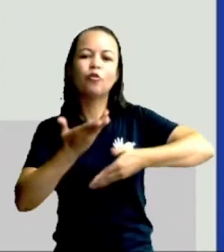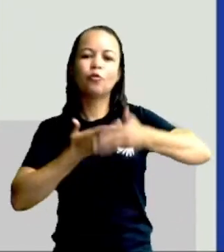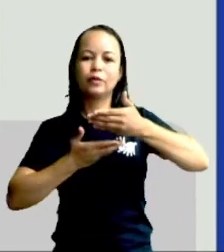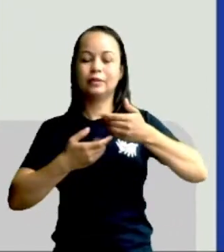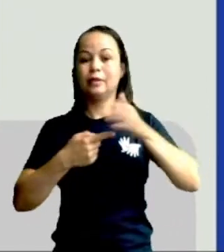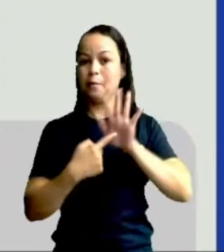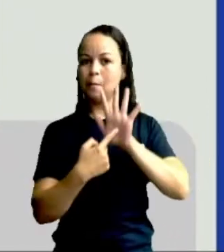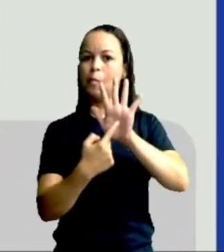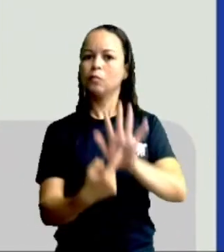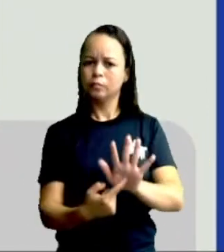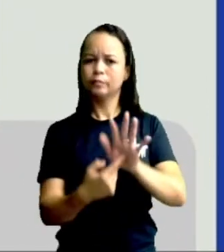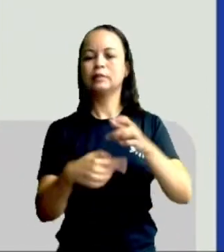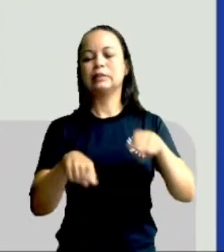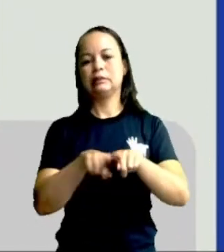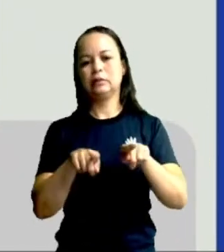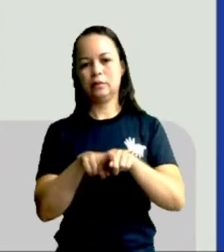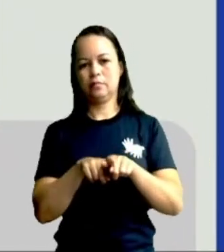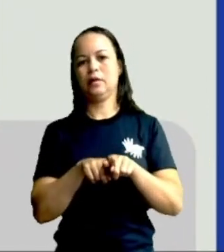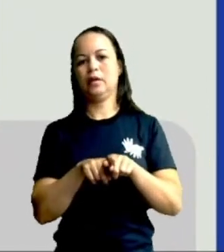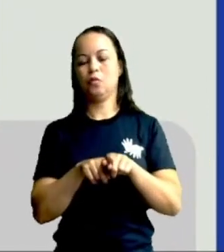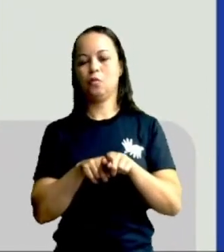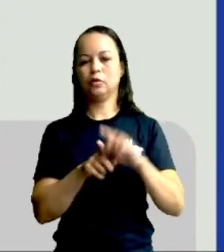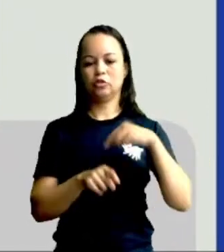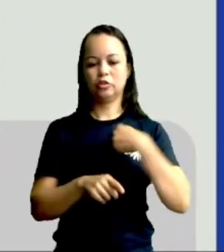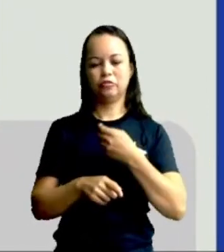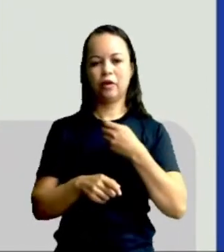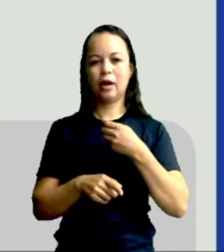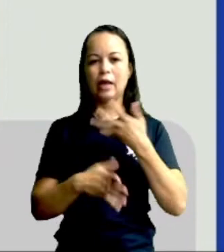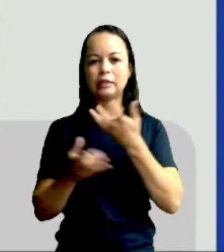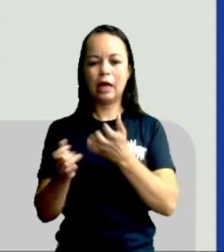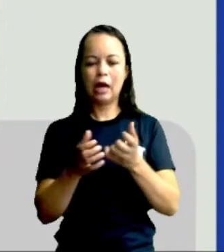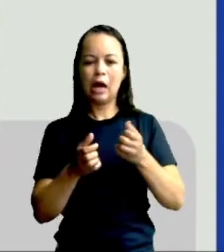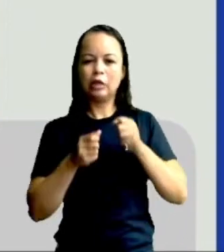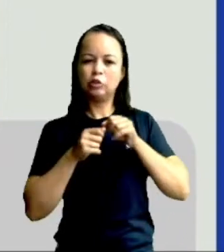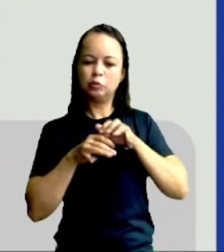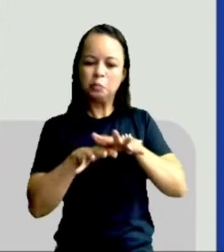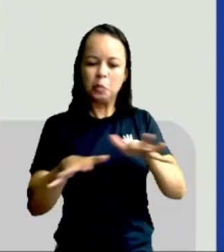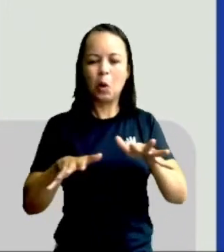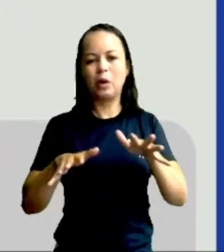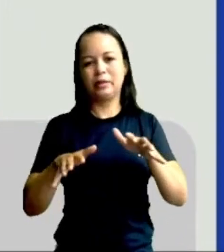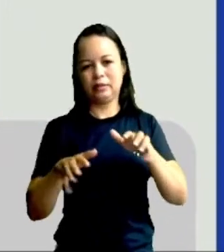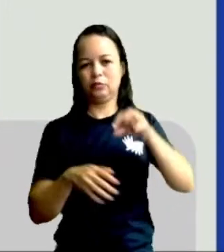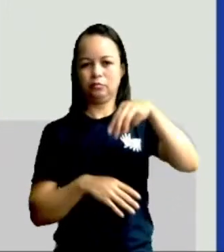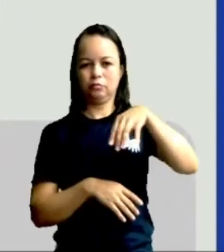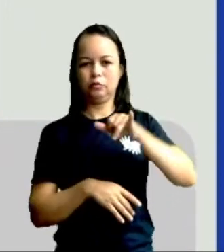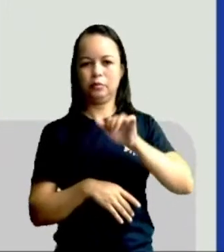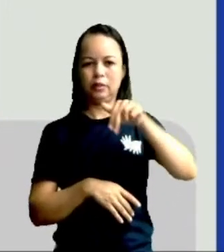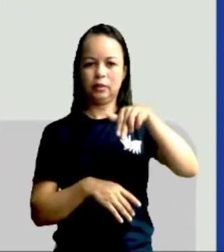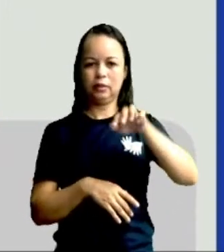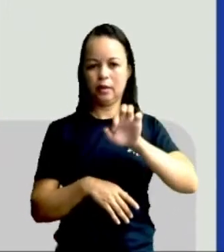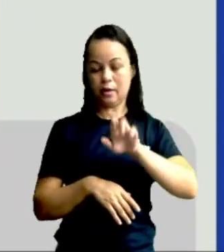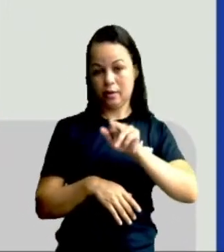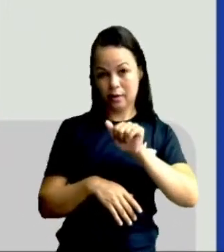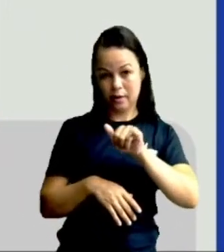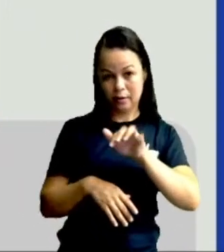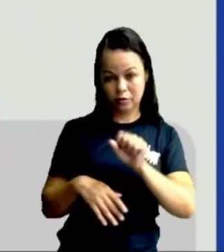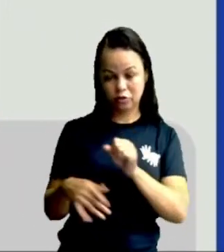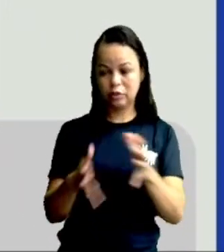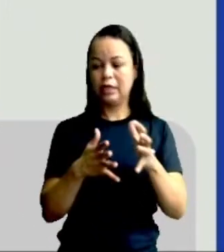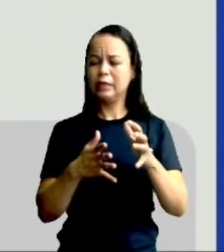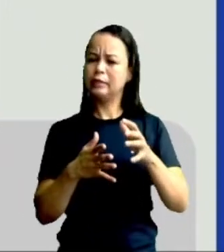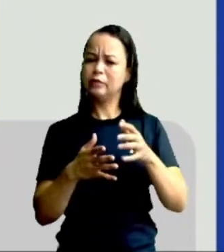muito em evidência quando a gente fala da exploração dos minerais. E sem falar do desenvolvimento